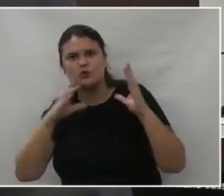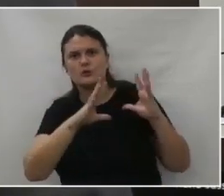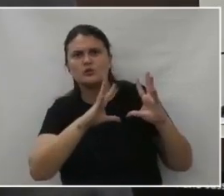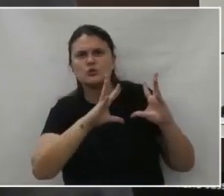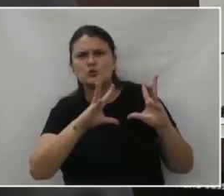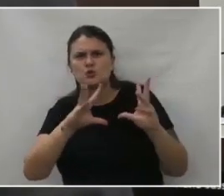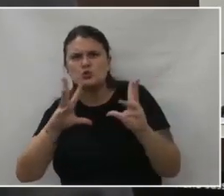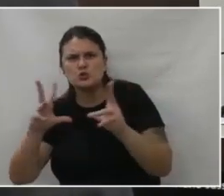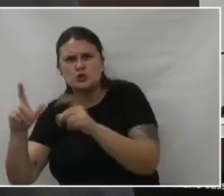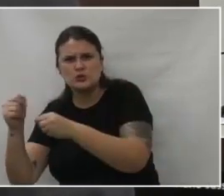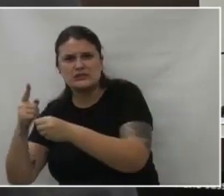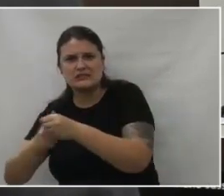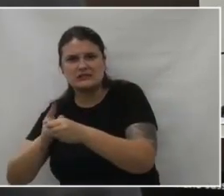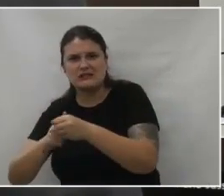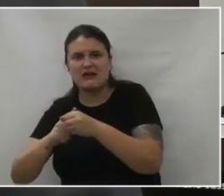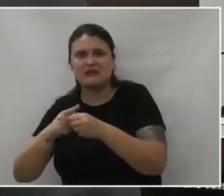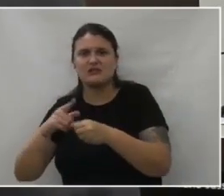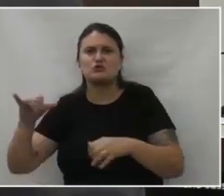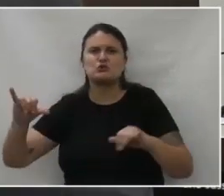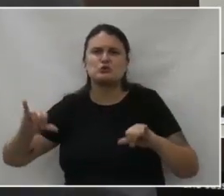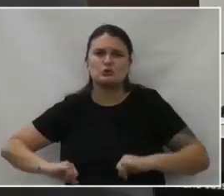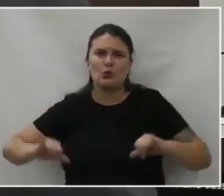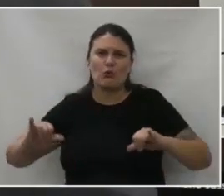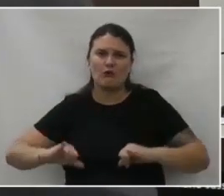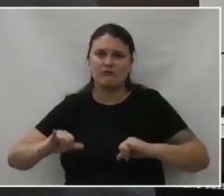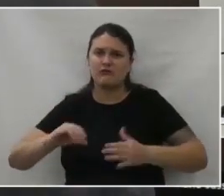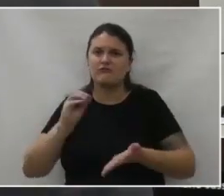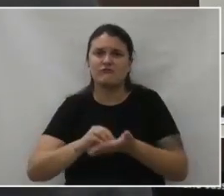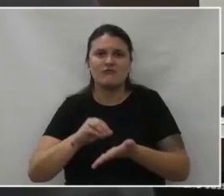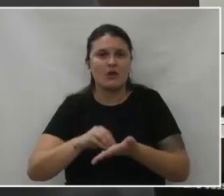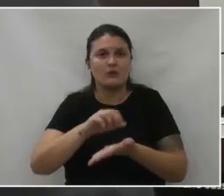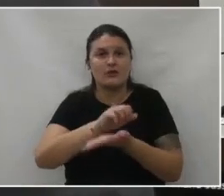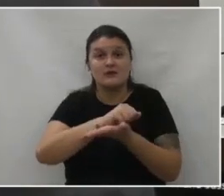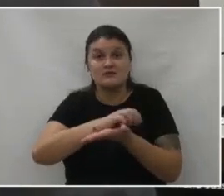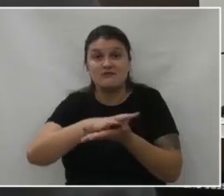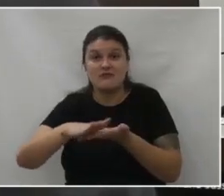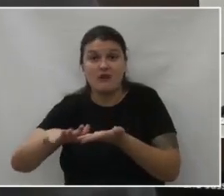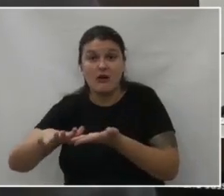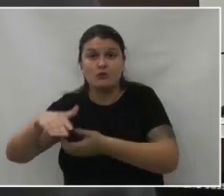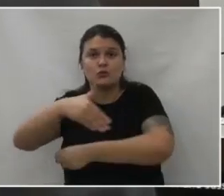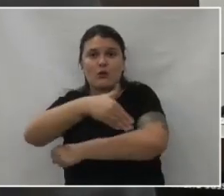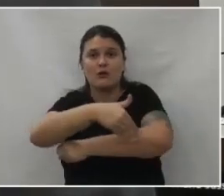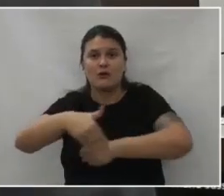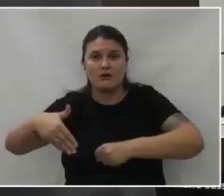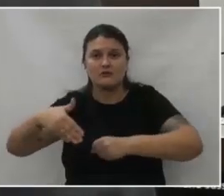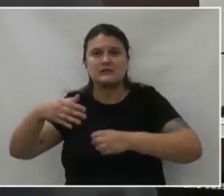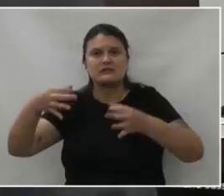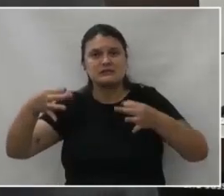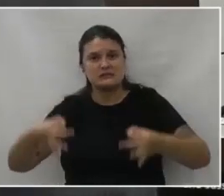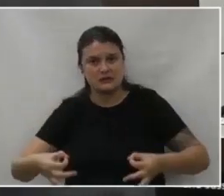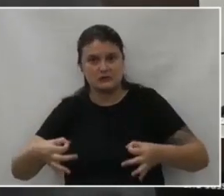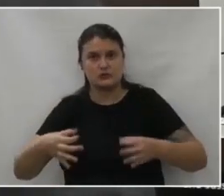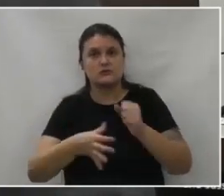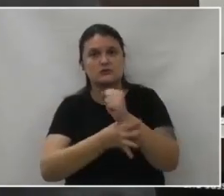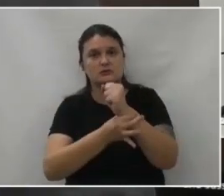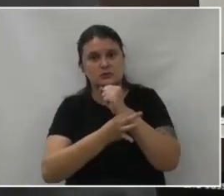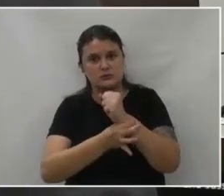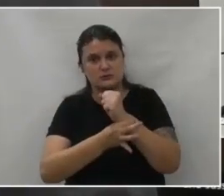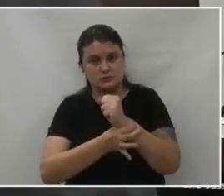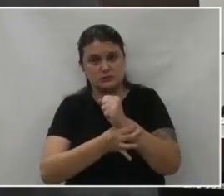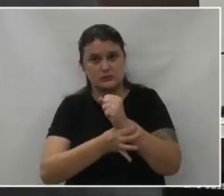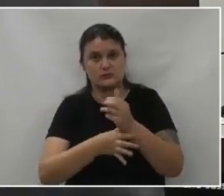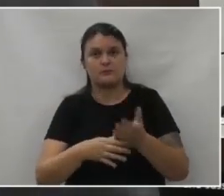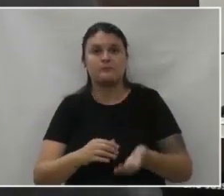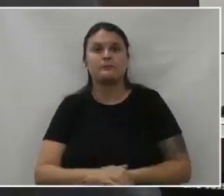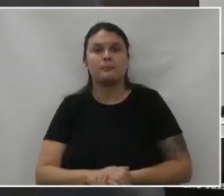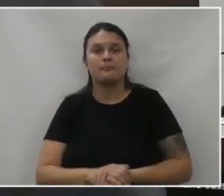Todos os municípios são penalizados por essa falta de ter uma rodovia de um acesso decente, seguro e digno.